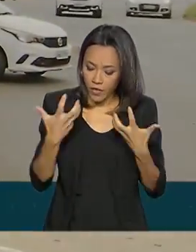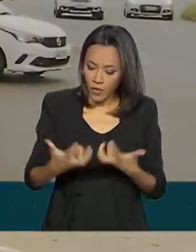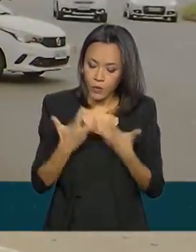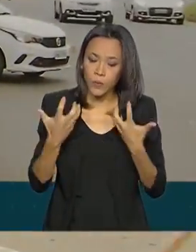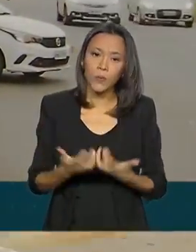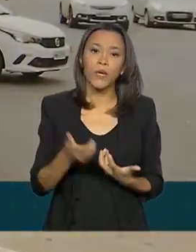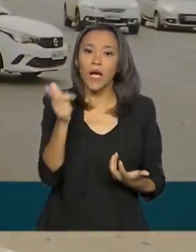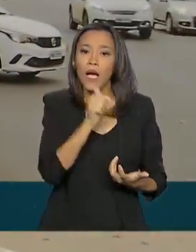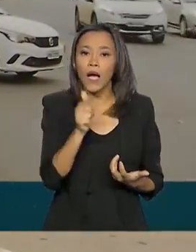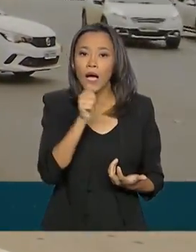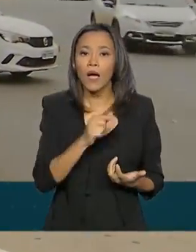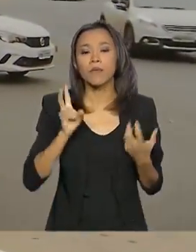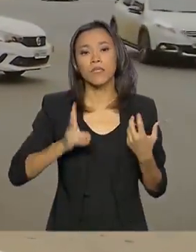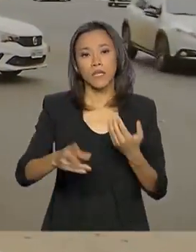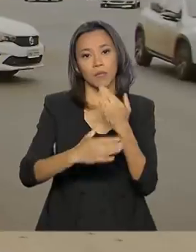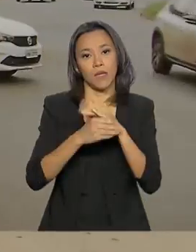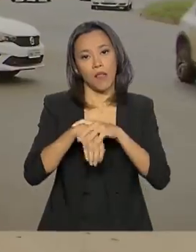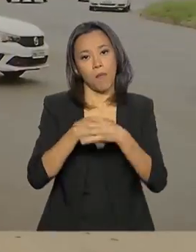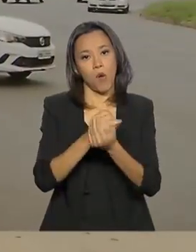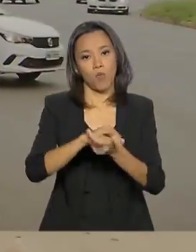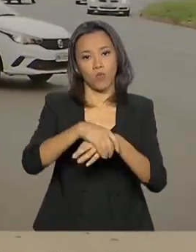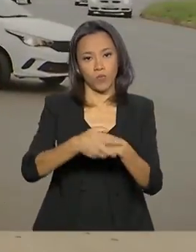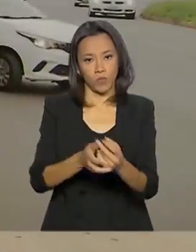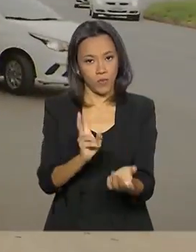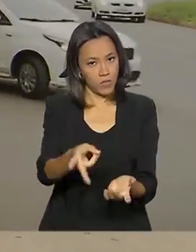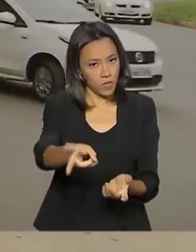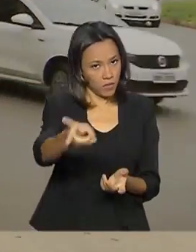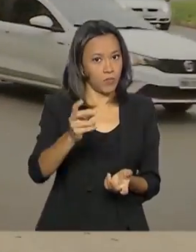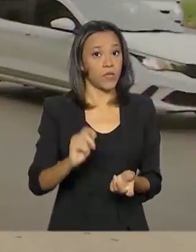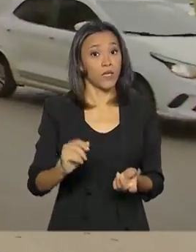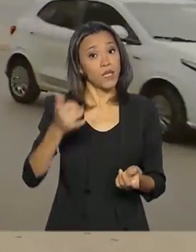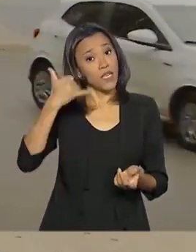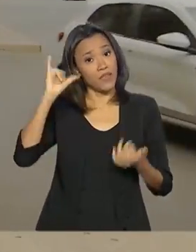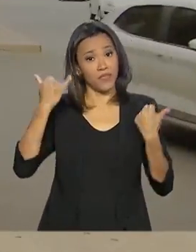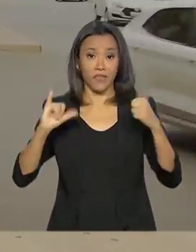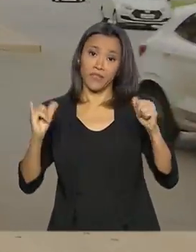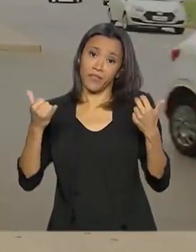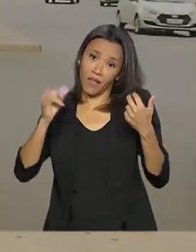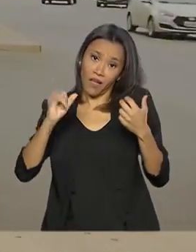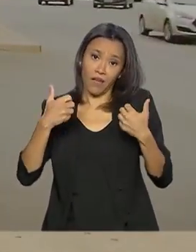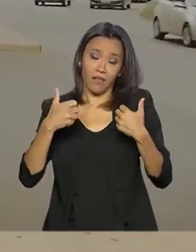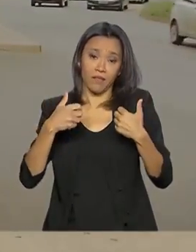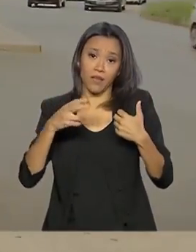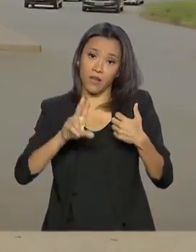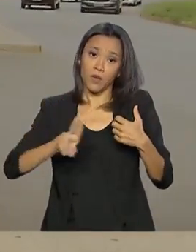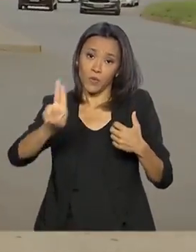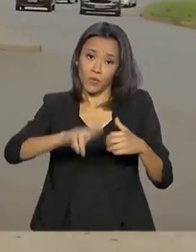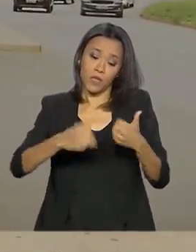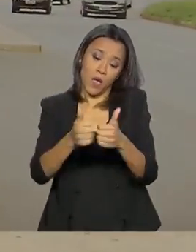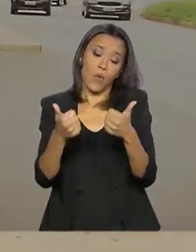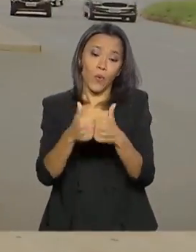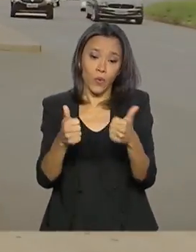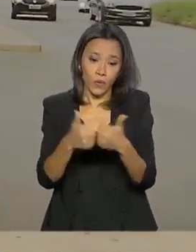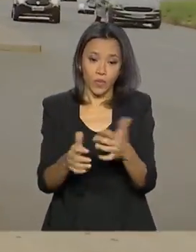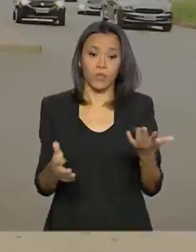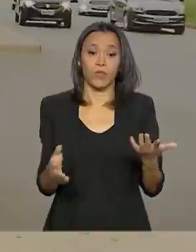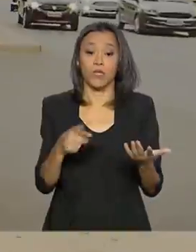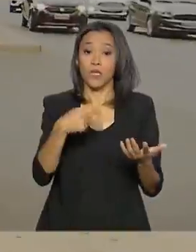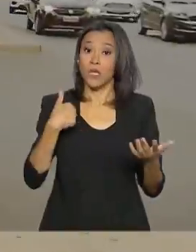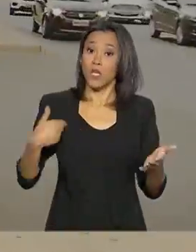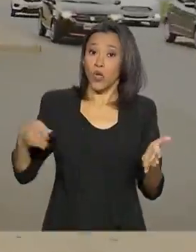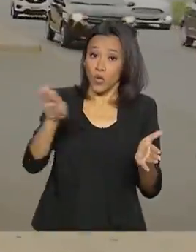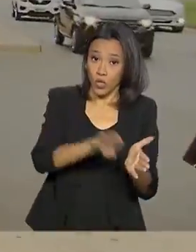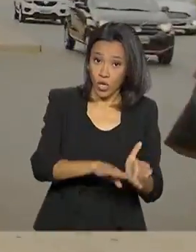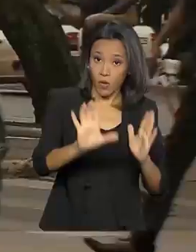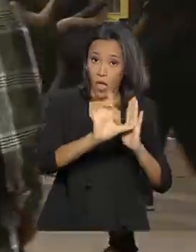muita água, lavando sempre as mãos. Inevitável andar de ônibus, mas assim que eu chego na loja, já faço os cuidados mesmo de